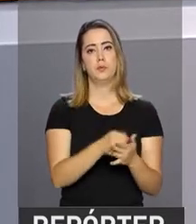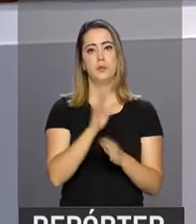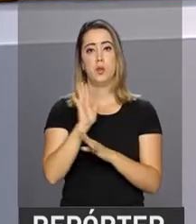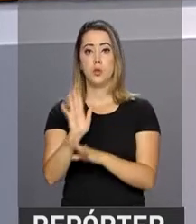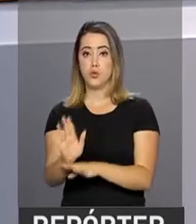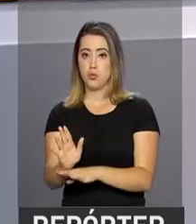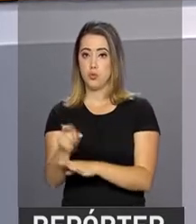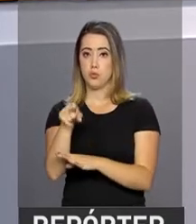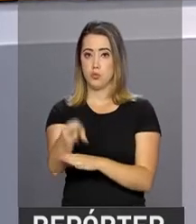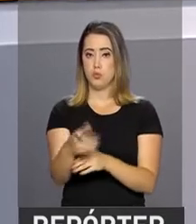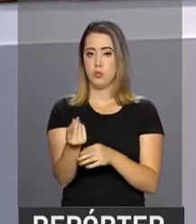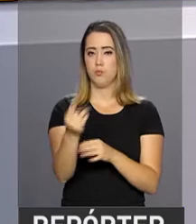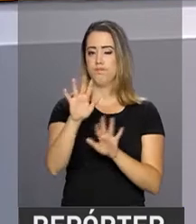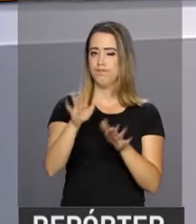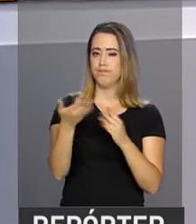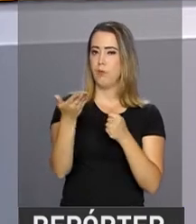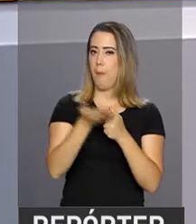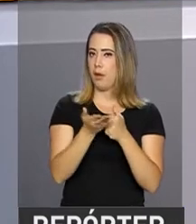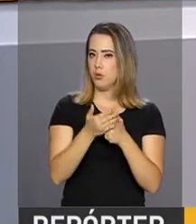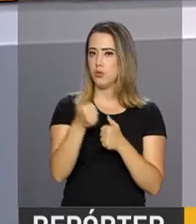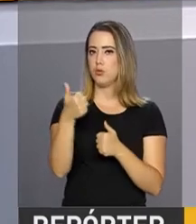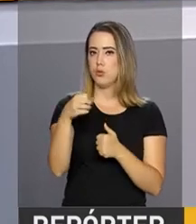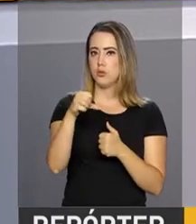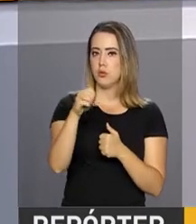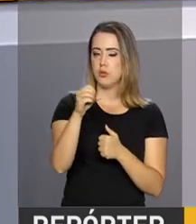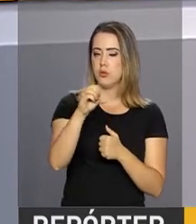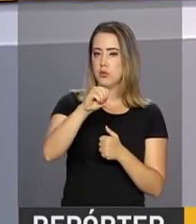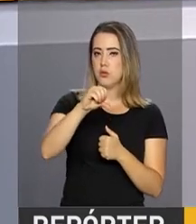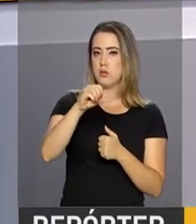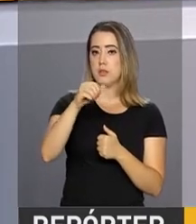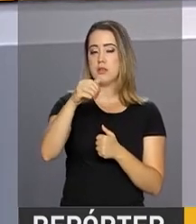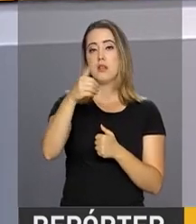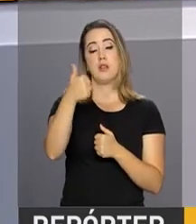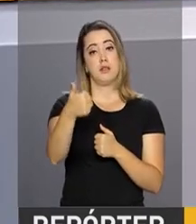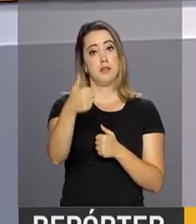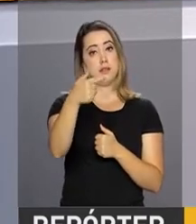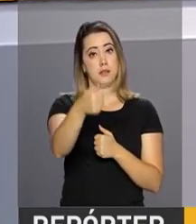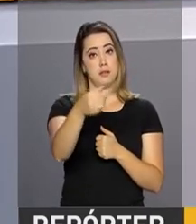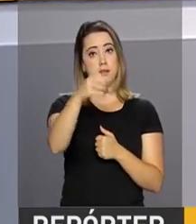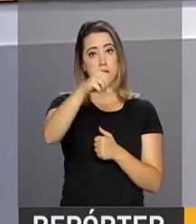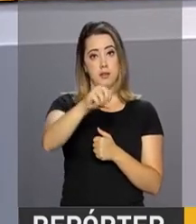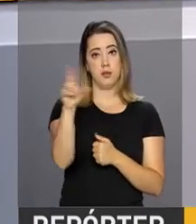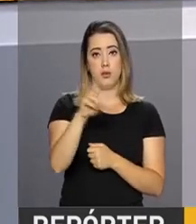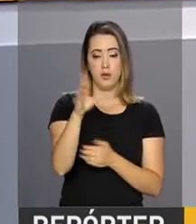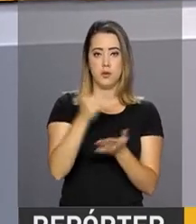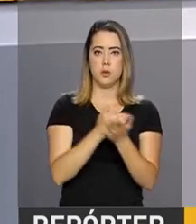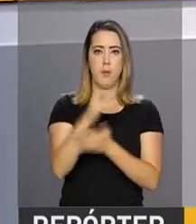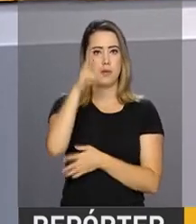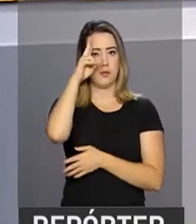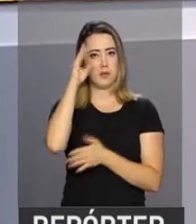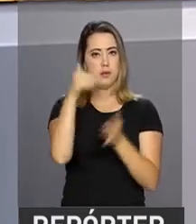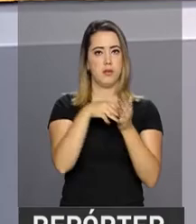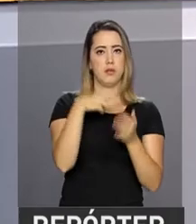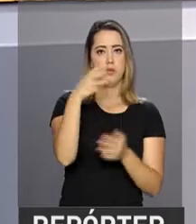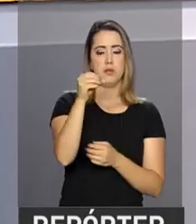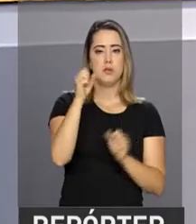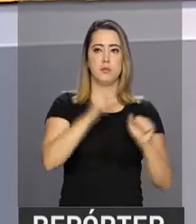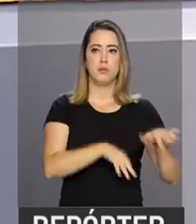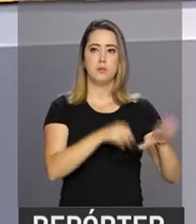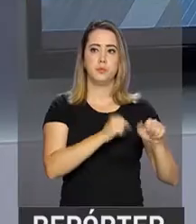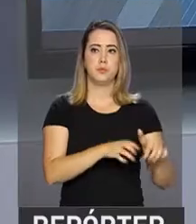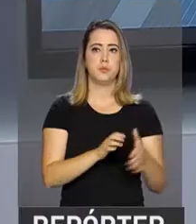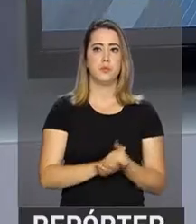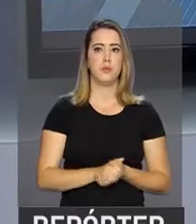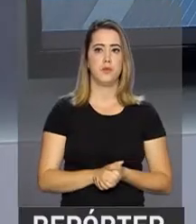pagamento do benefício com valor médio de R 179 começa nesta segunda-feira e segue até o dia 30 de setembro.